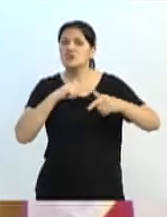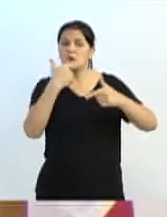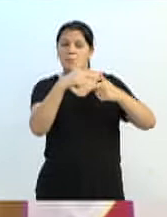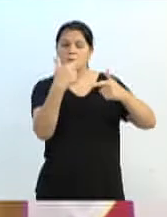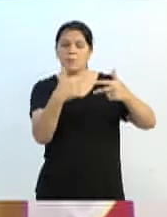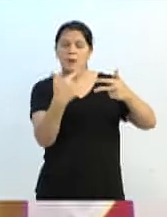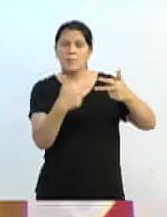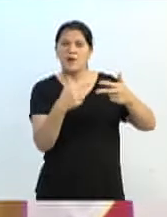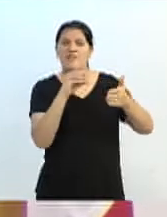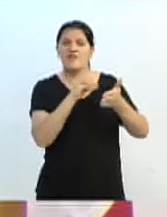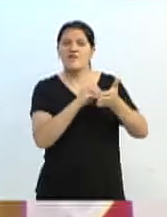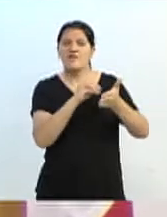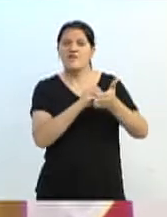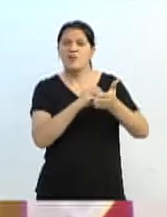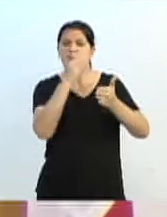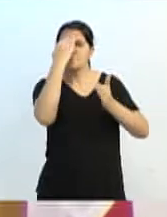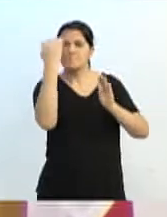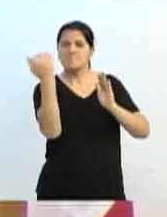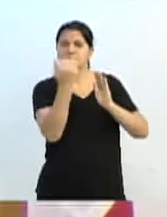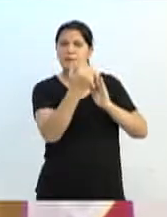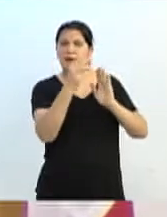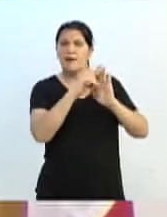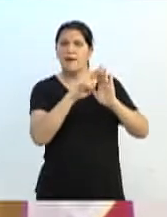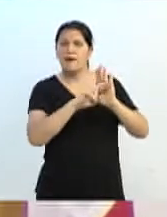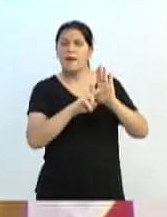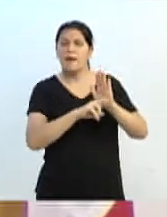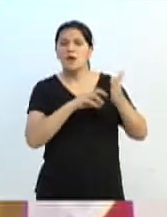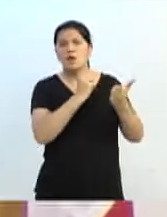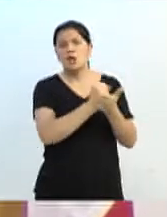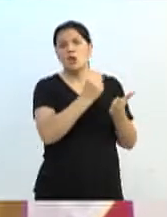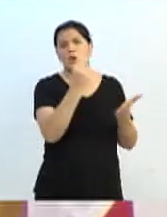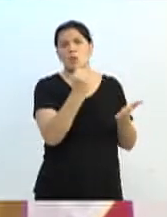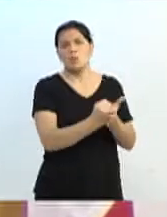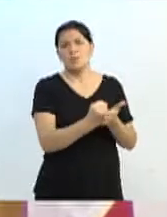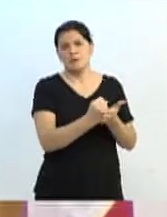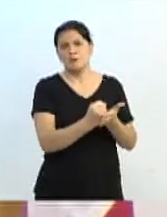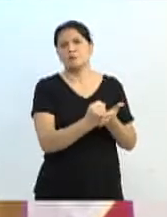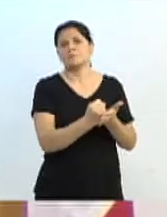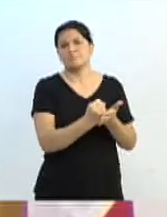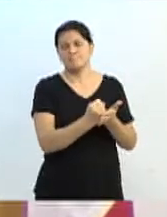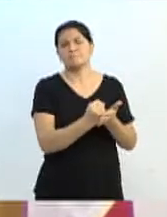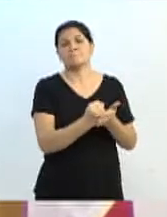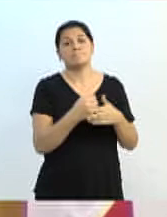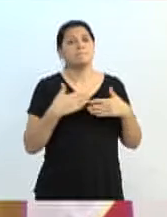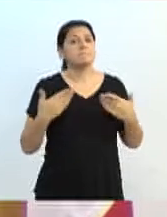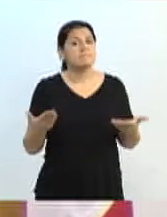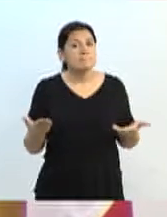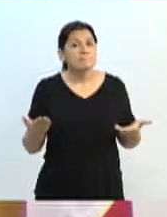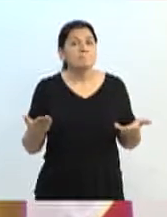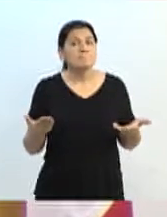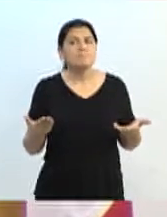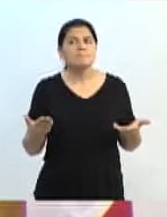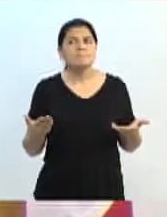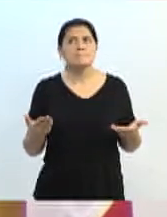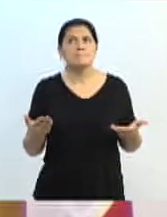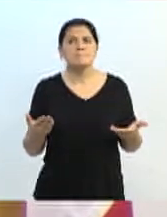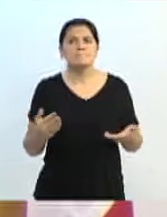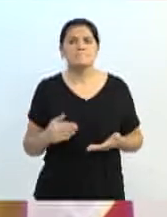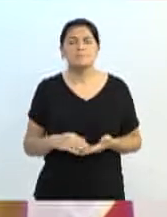2029, a 2019. E esses aditivos, senhores vereadores, pasmo, eles,